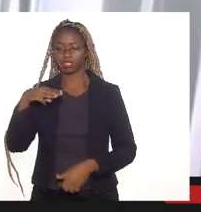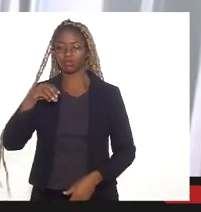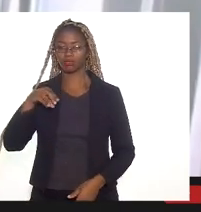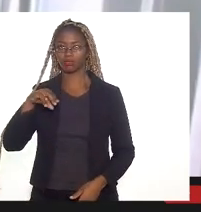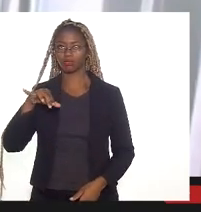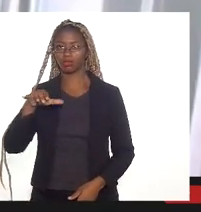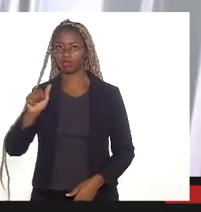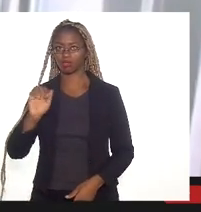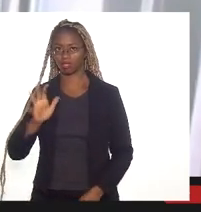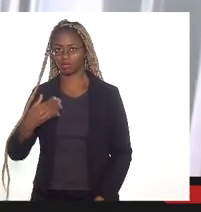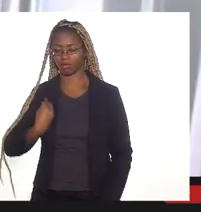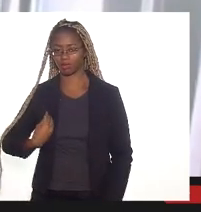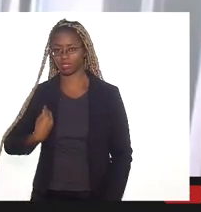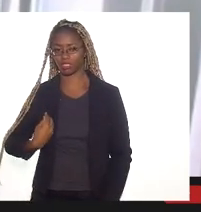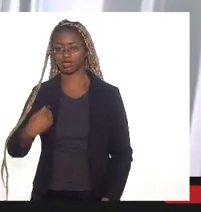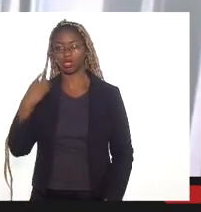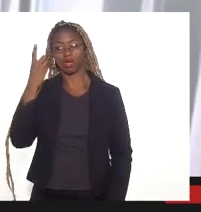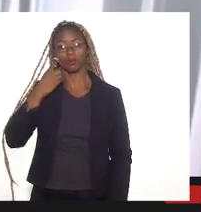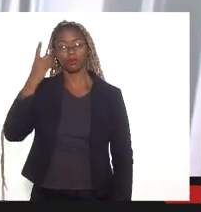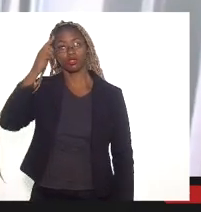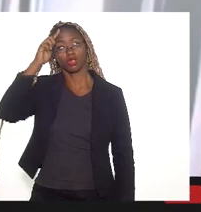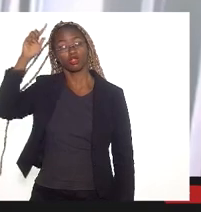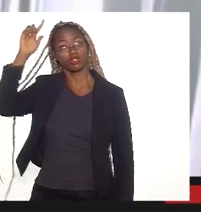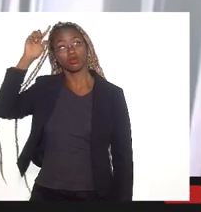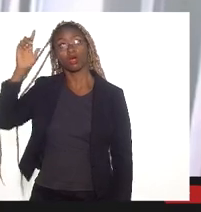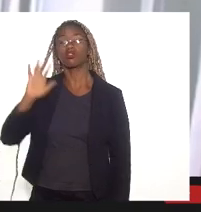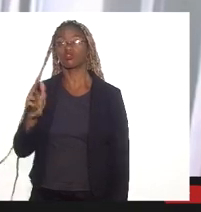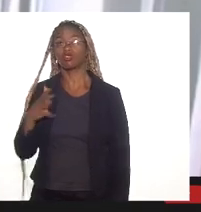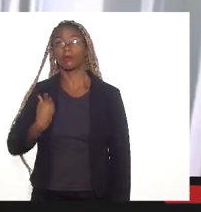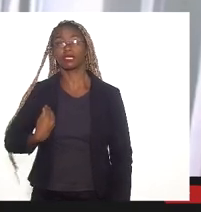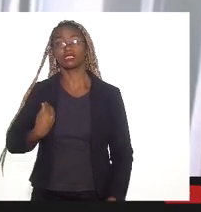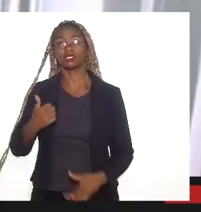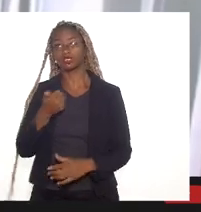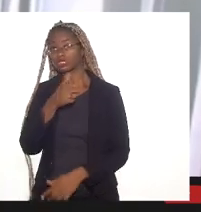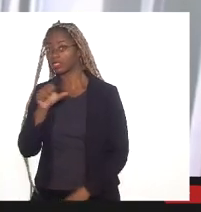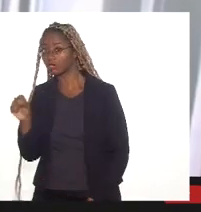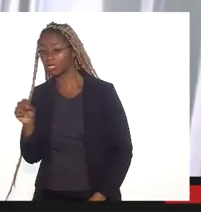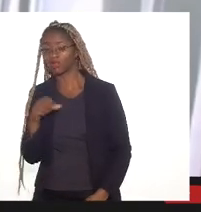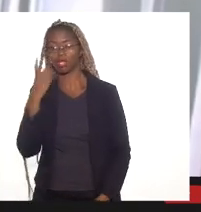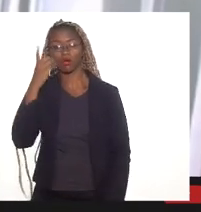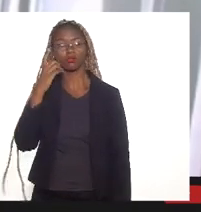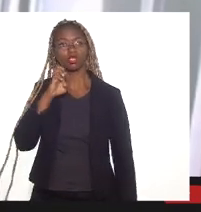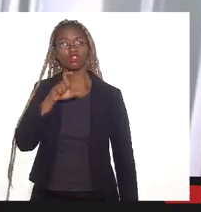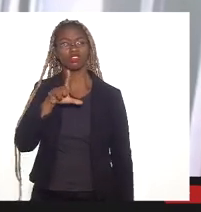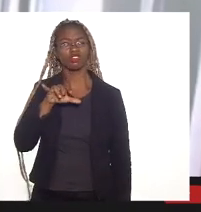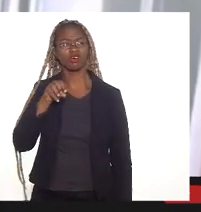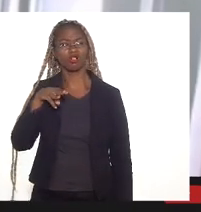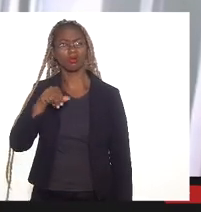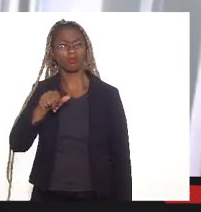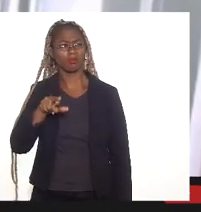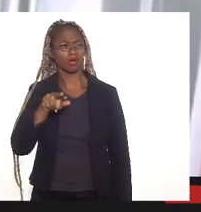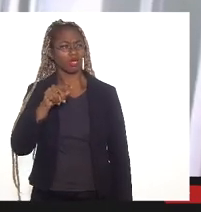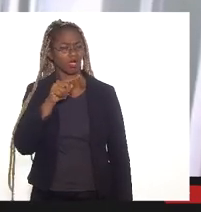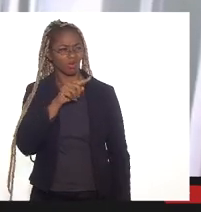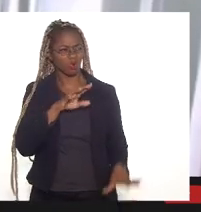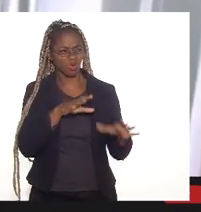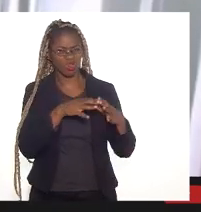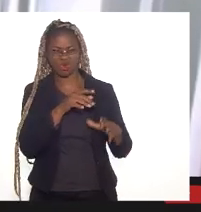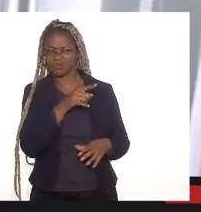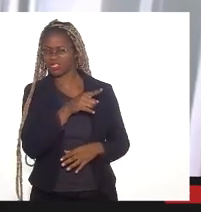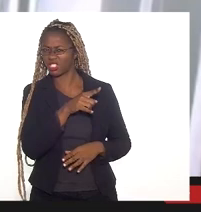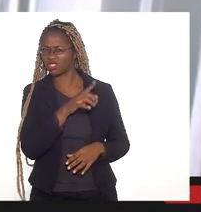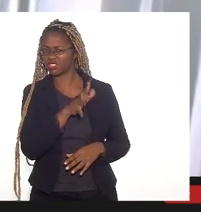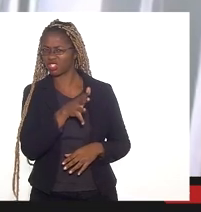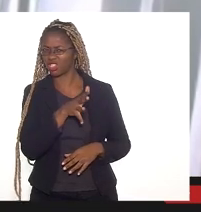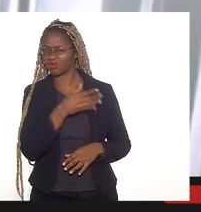presente. O deputado Luiz Paulo, sua assessoria já está presente. O deputado Eleomar Coelho, não sei se a assessoria do Eleomar, que é membro também da